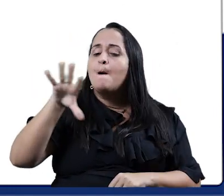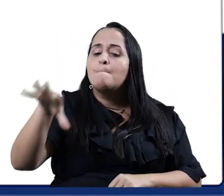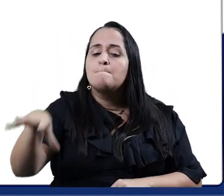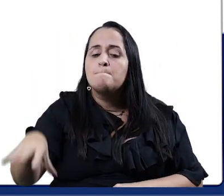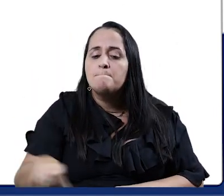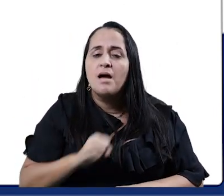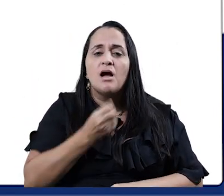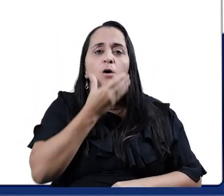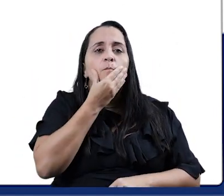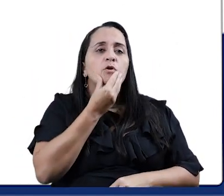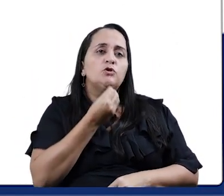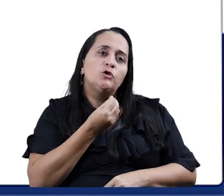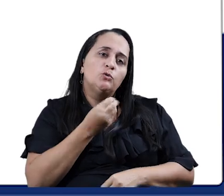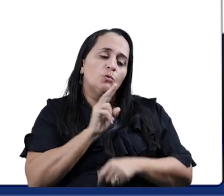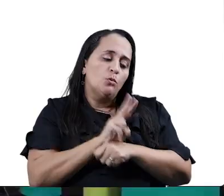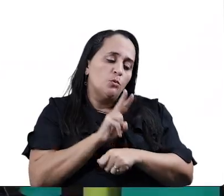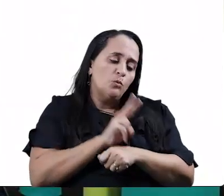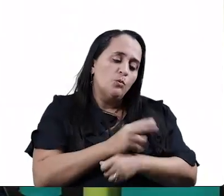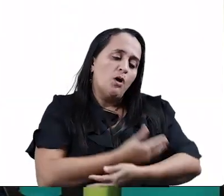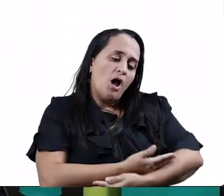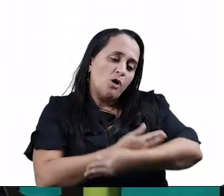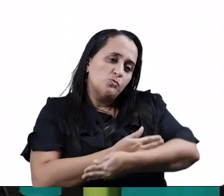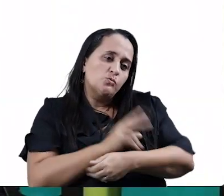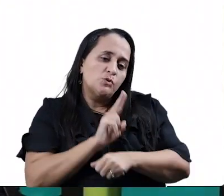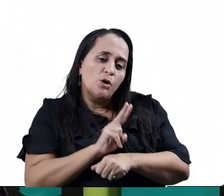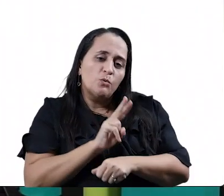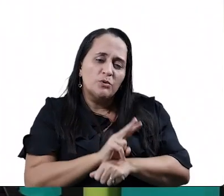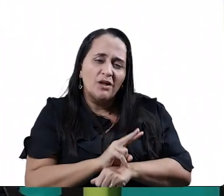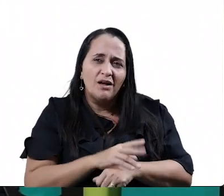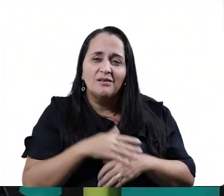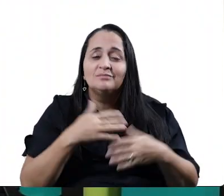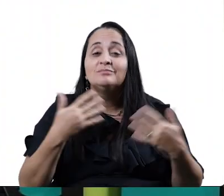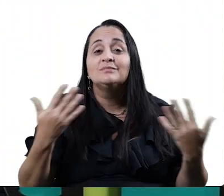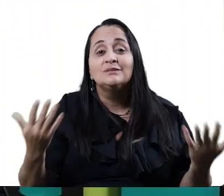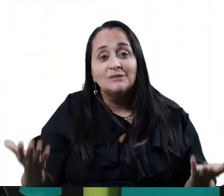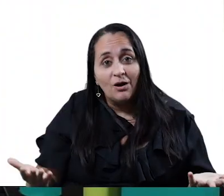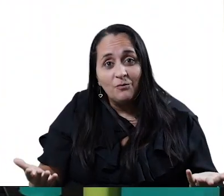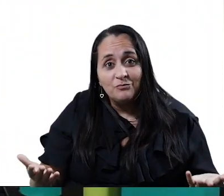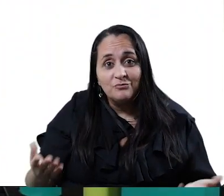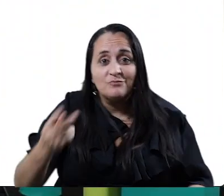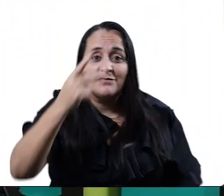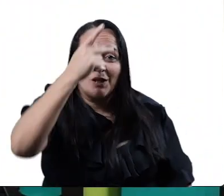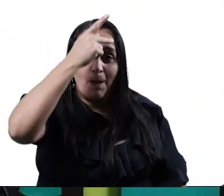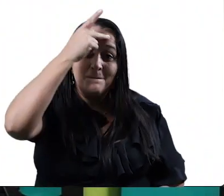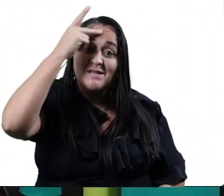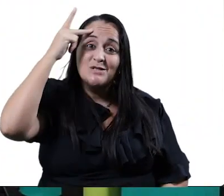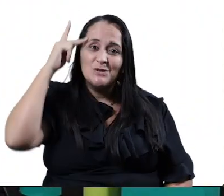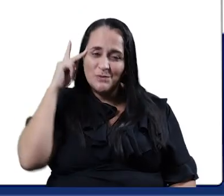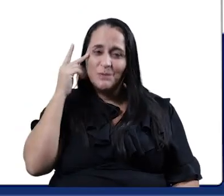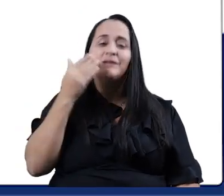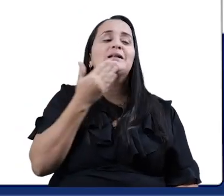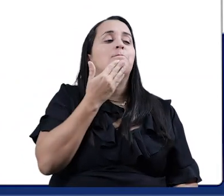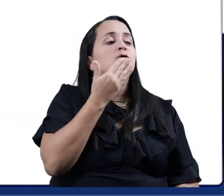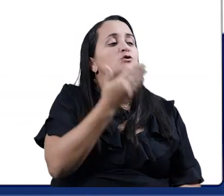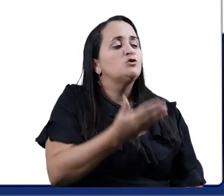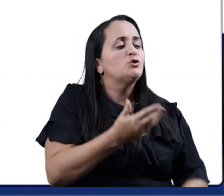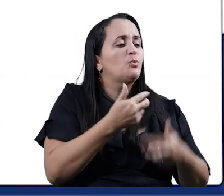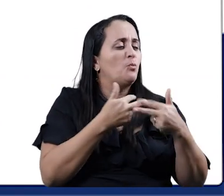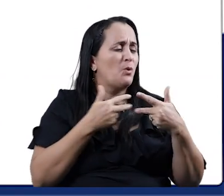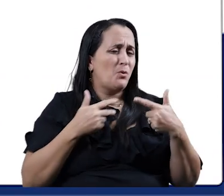e ajuda a criar. Então, o que que tá dizendo essa musiquinha? Que alguém tá pedindo, né? Alguma coisa.